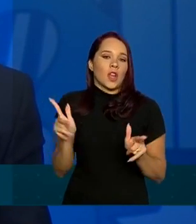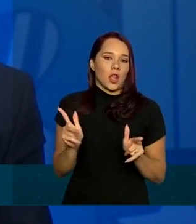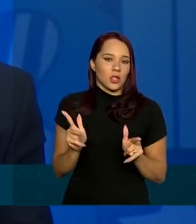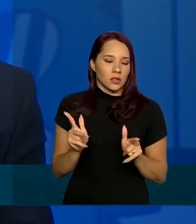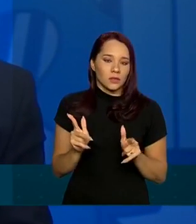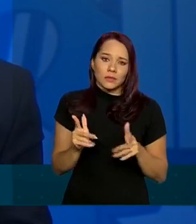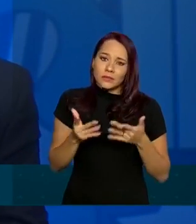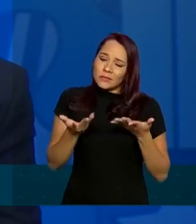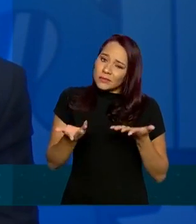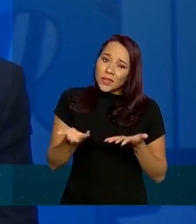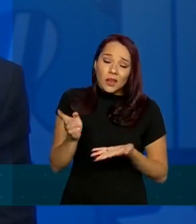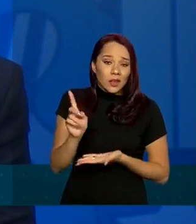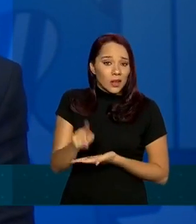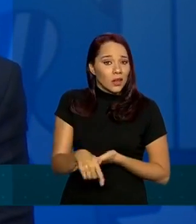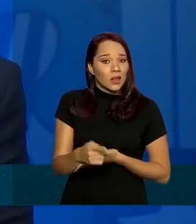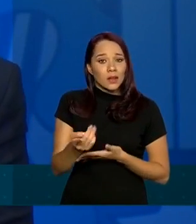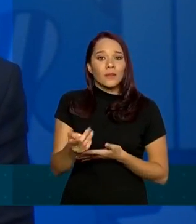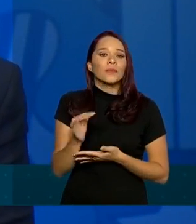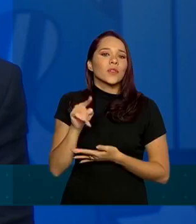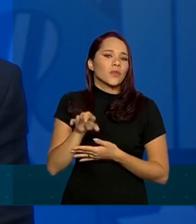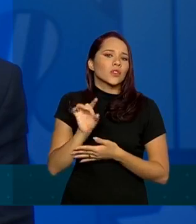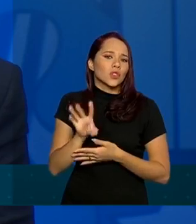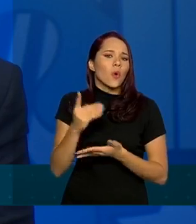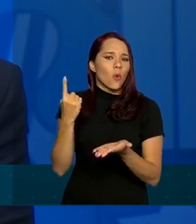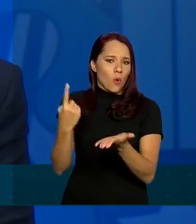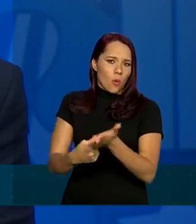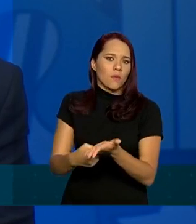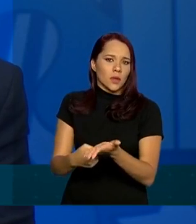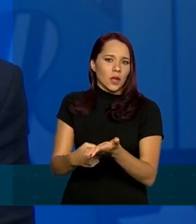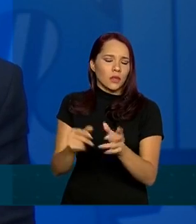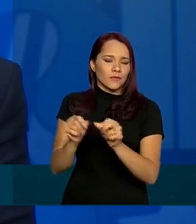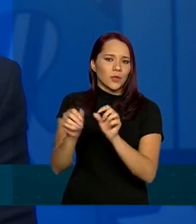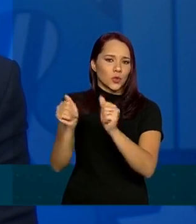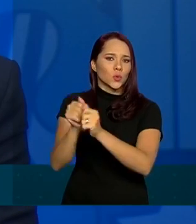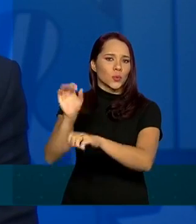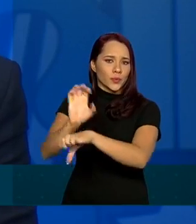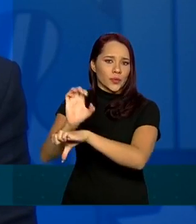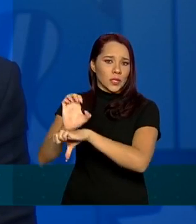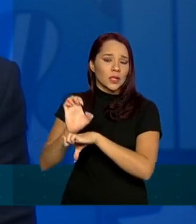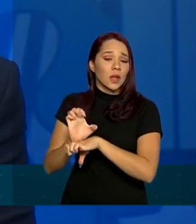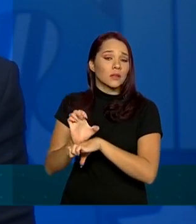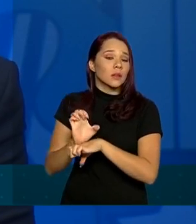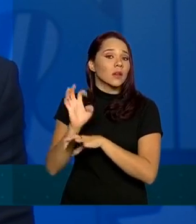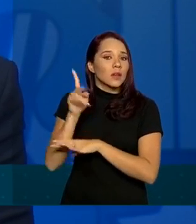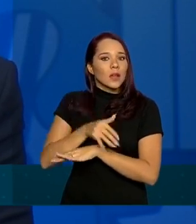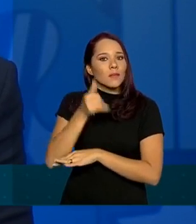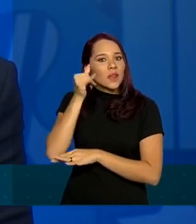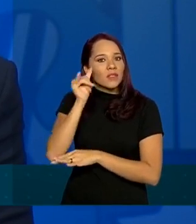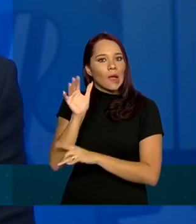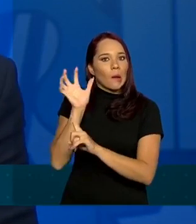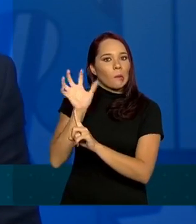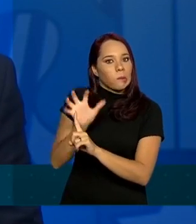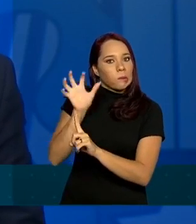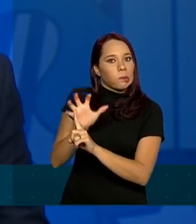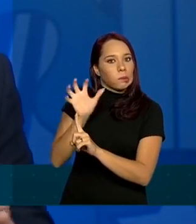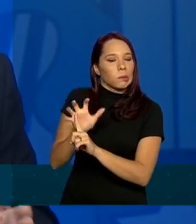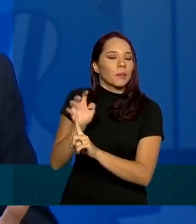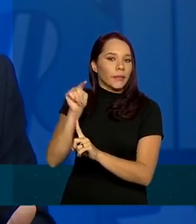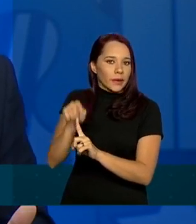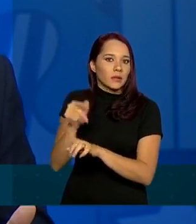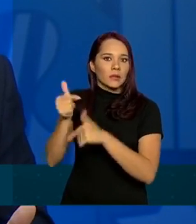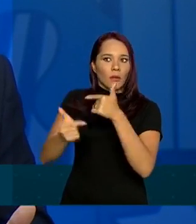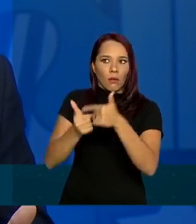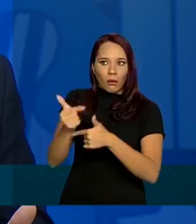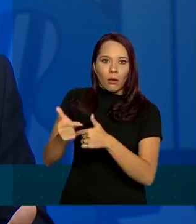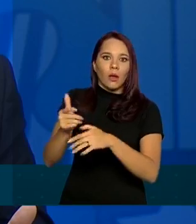desatualizado então é essa foi uma pactuação que a gente fez com os estados até para não ficar pressionando para que eles